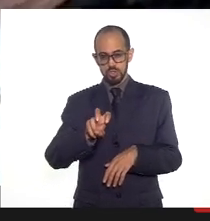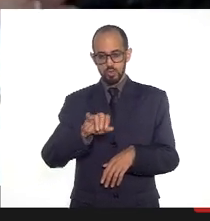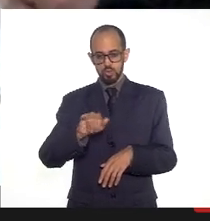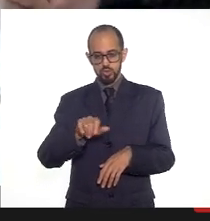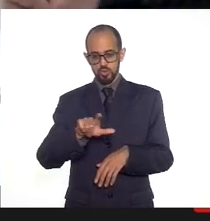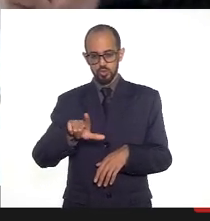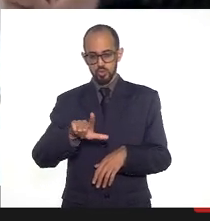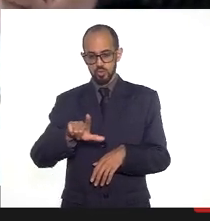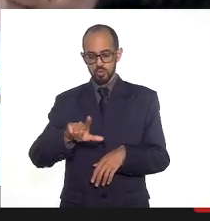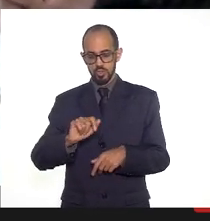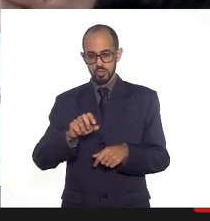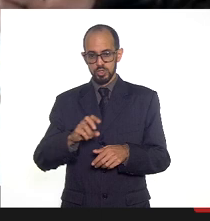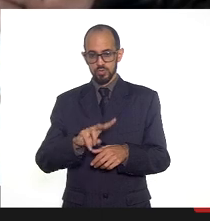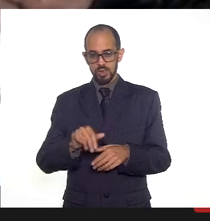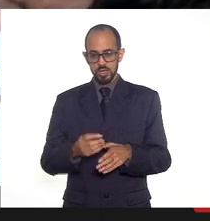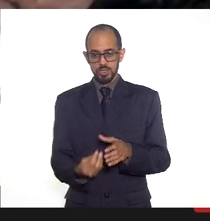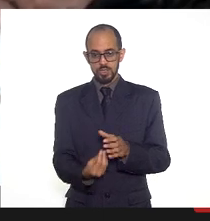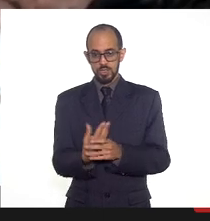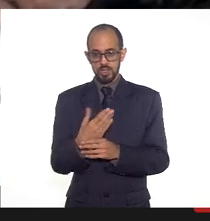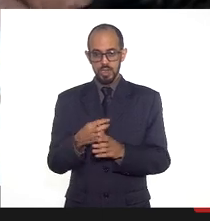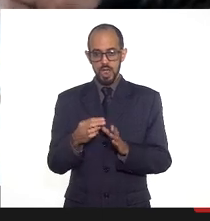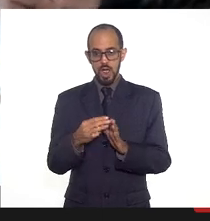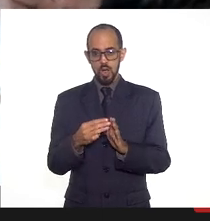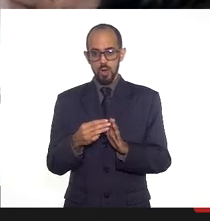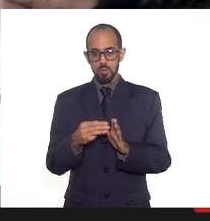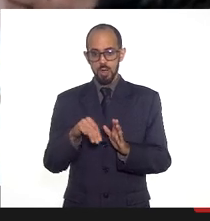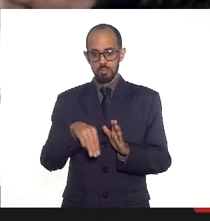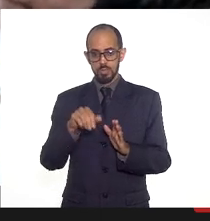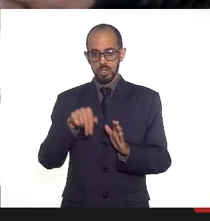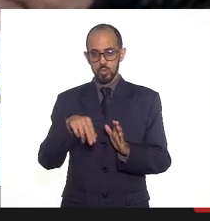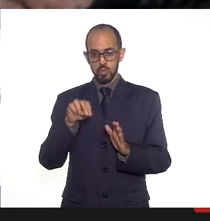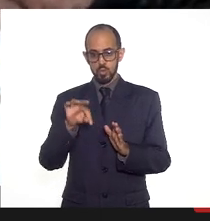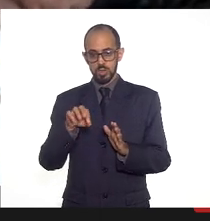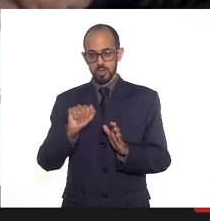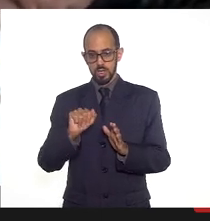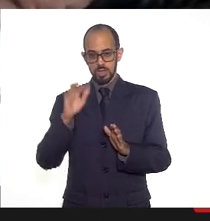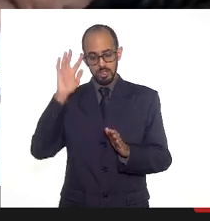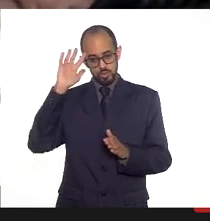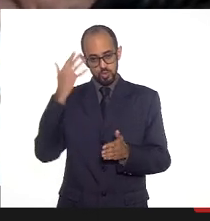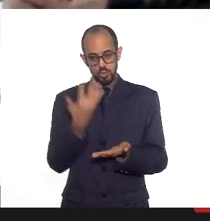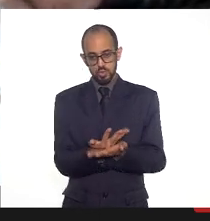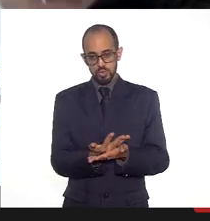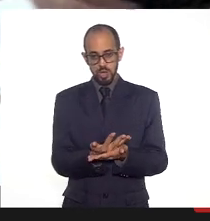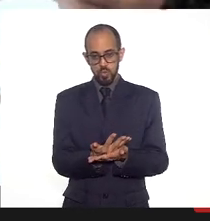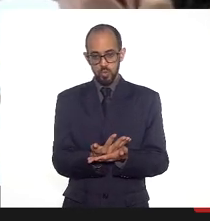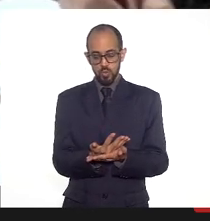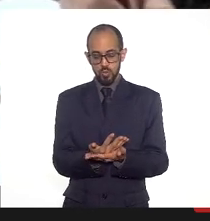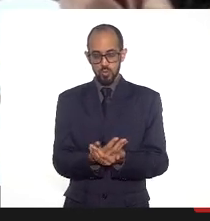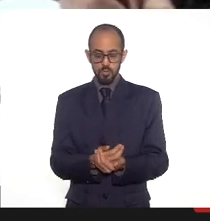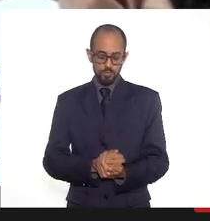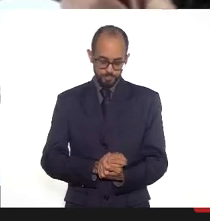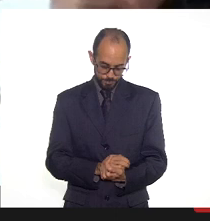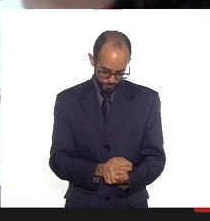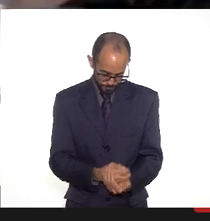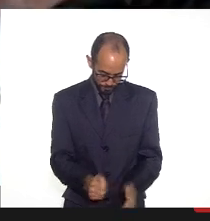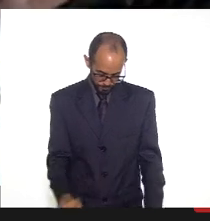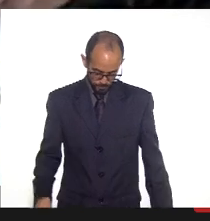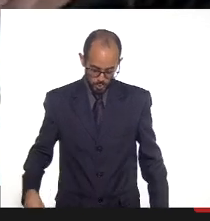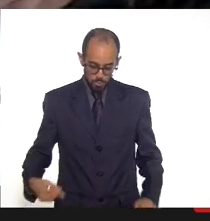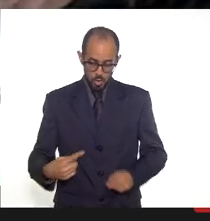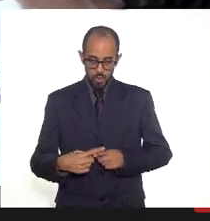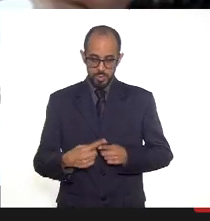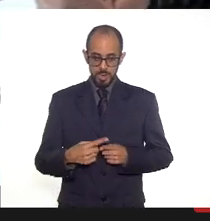a gente já está elaborando a limita da resolução, quer dizer, da deliberação e depois de uma resolução, porque